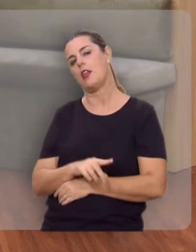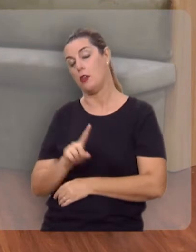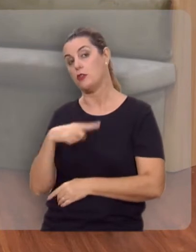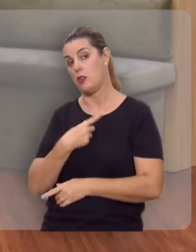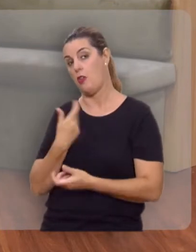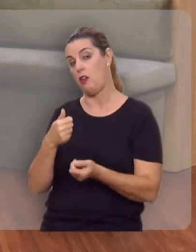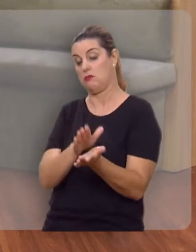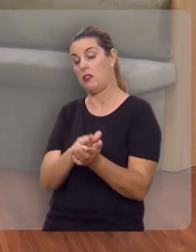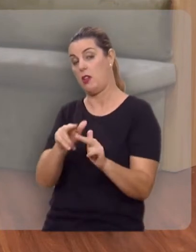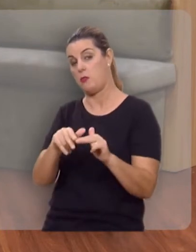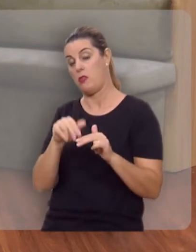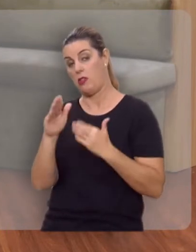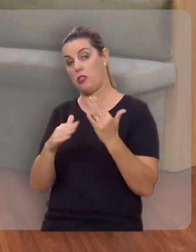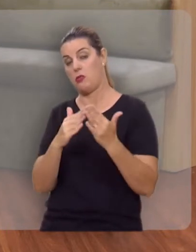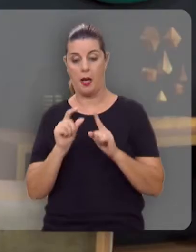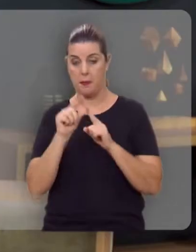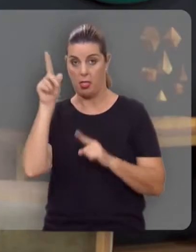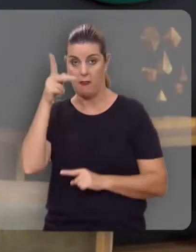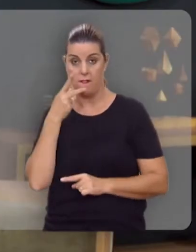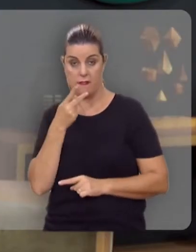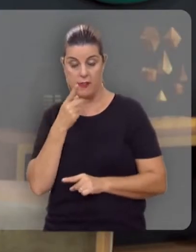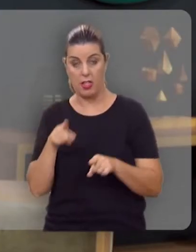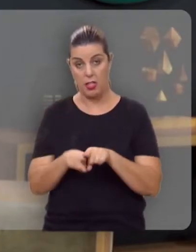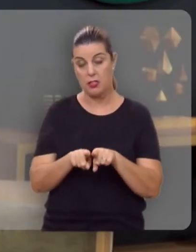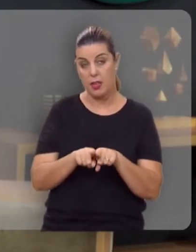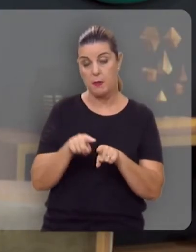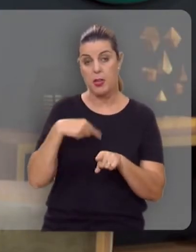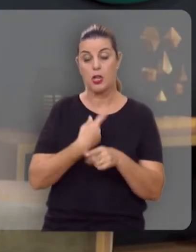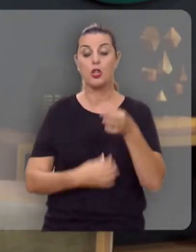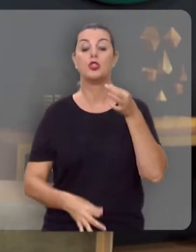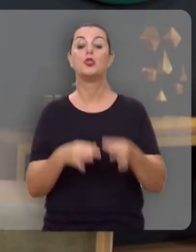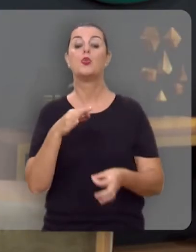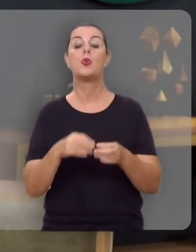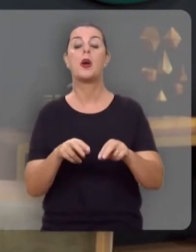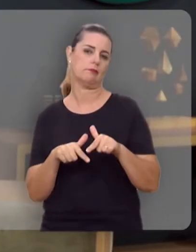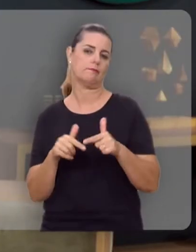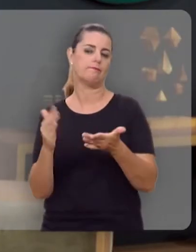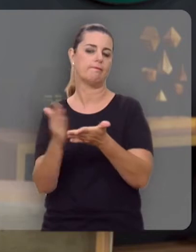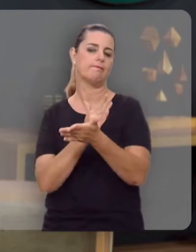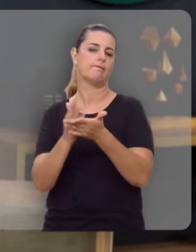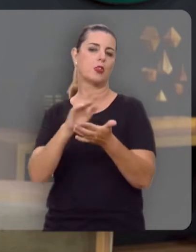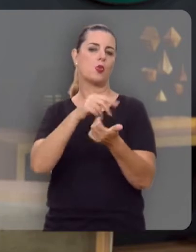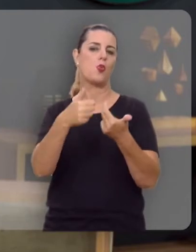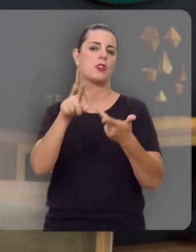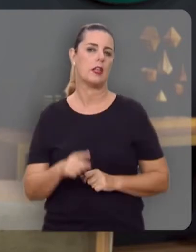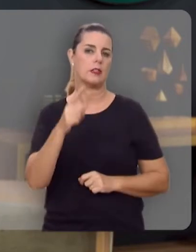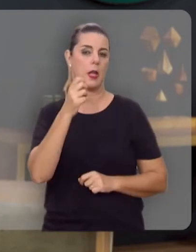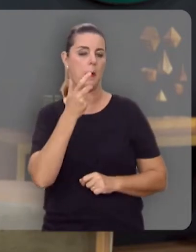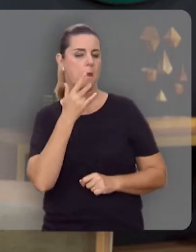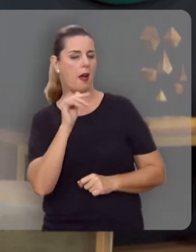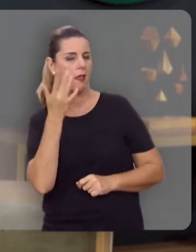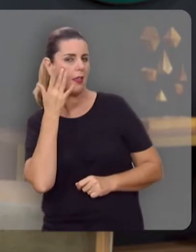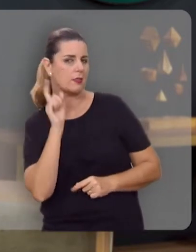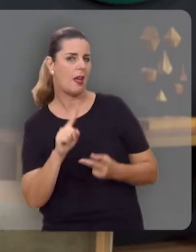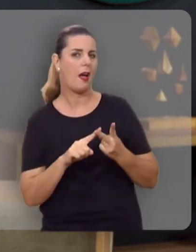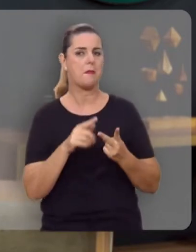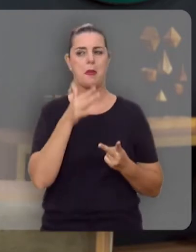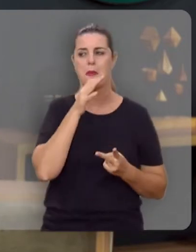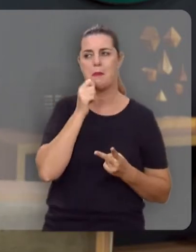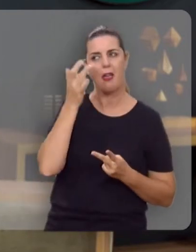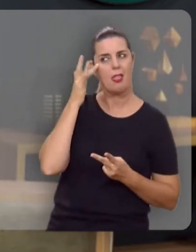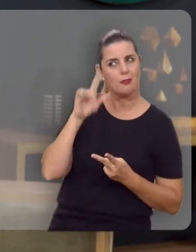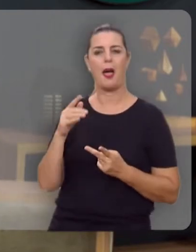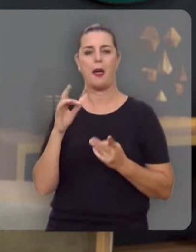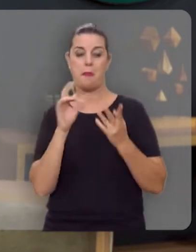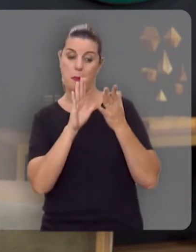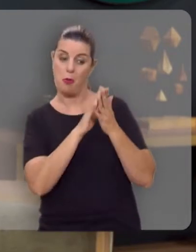Deus. E vamos dar conta por todas elas. A Bíblia diz que nós seremos julgados pelas nossas obras. Quanta coisa você fez? Seu pai não sabe, sua mãe